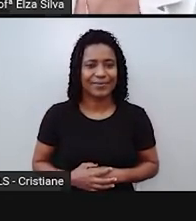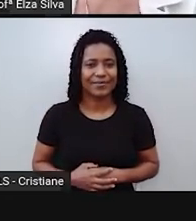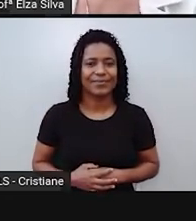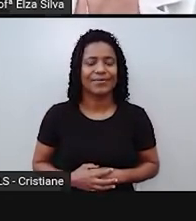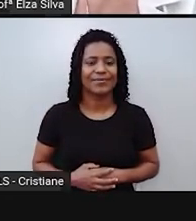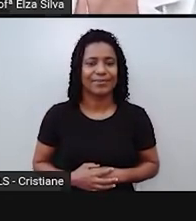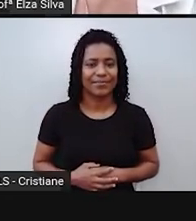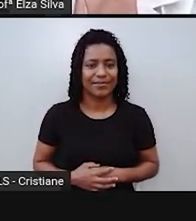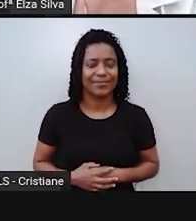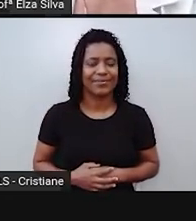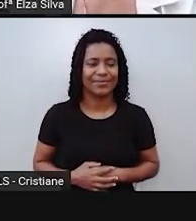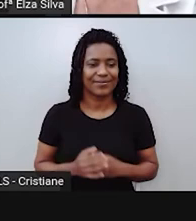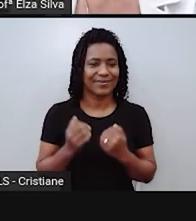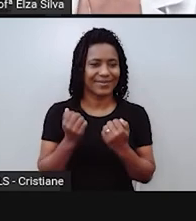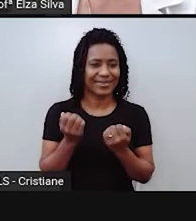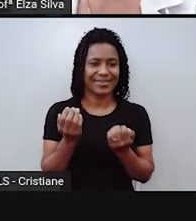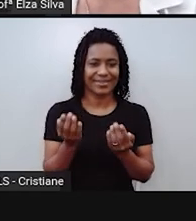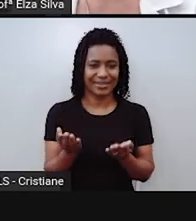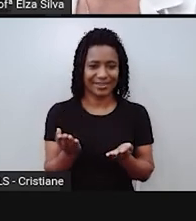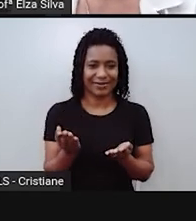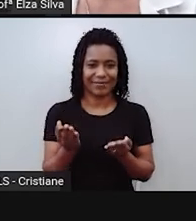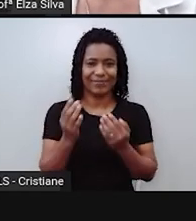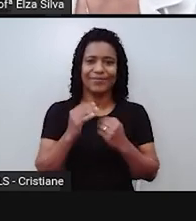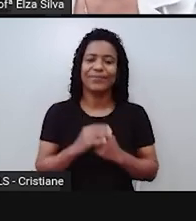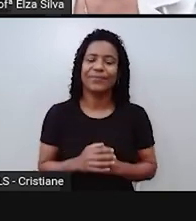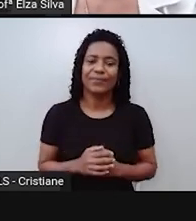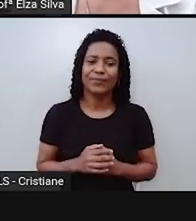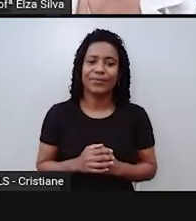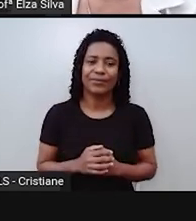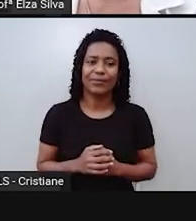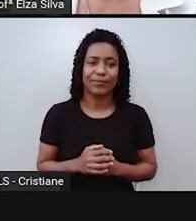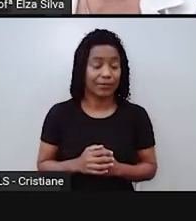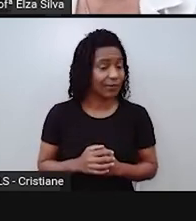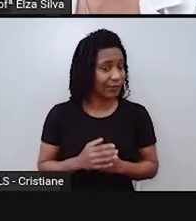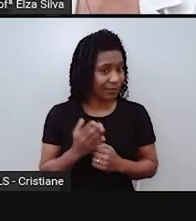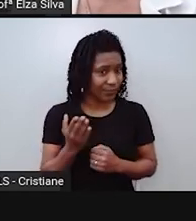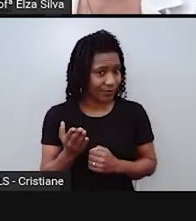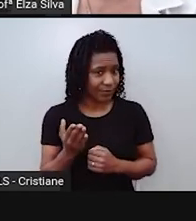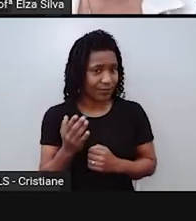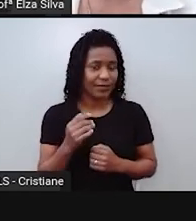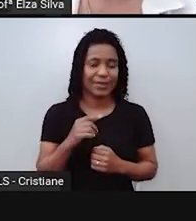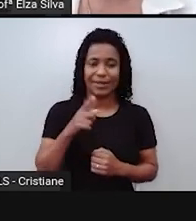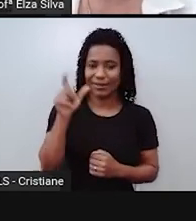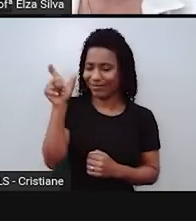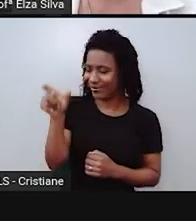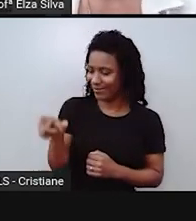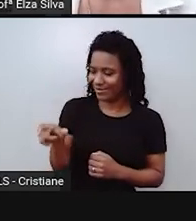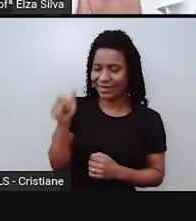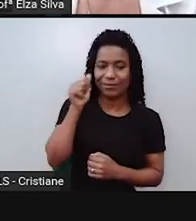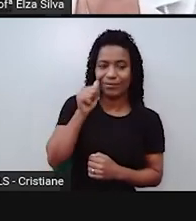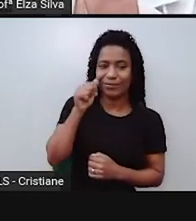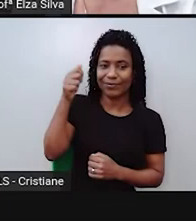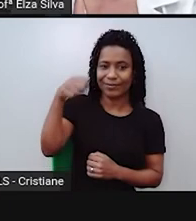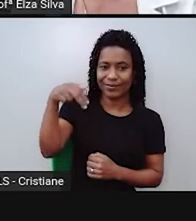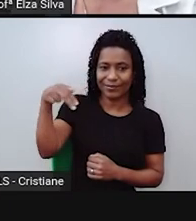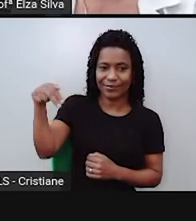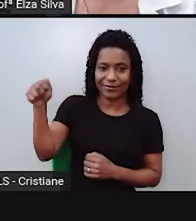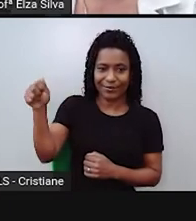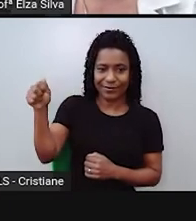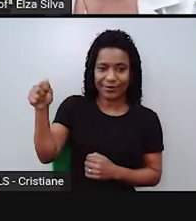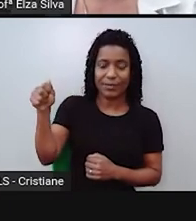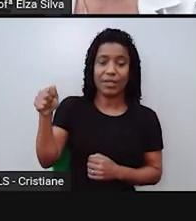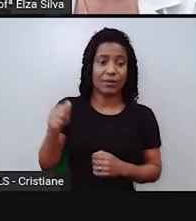Ana, travel next week. Então, o que é que está faltando aqui? Nós temos o sujeito, Ana, nós temos o